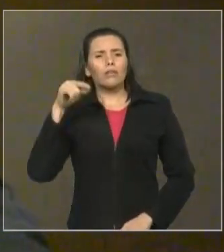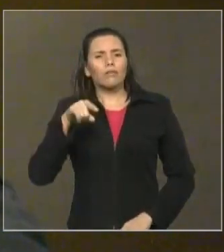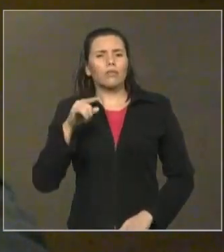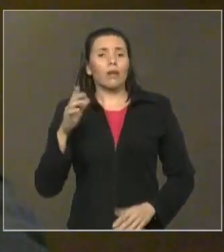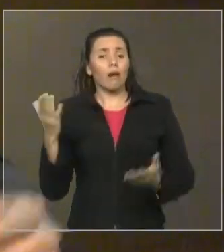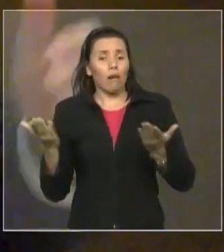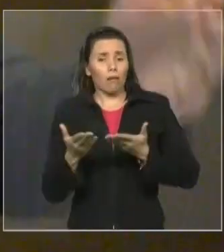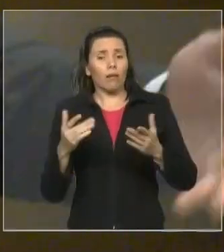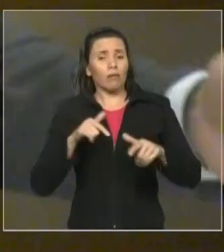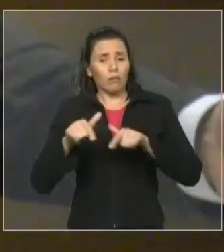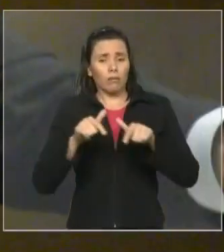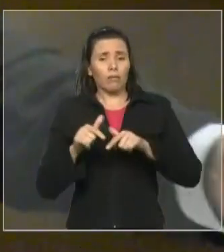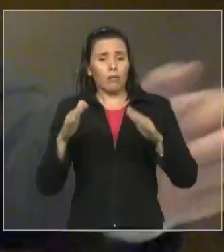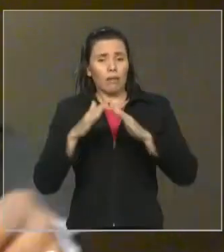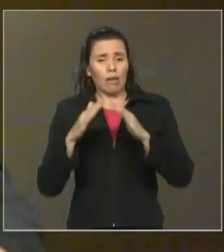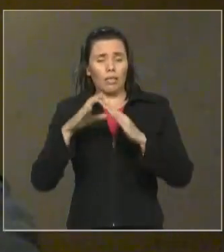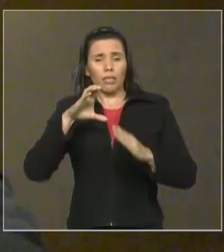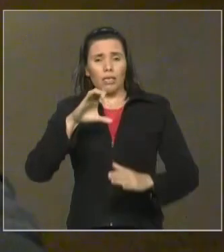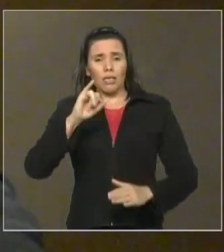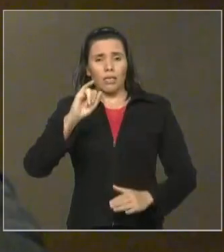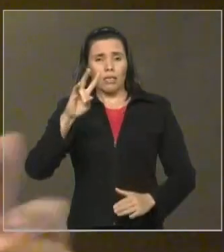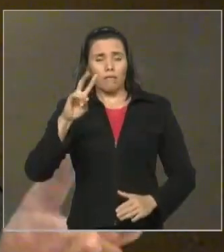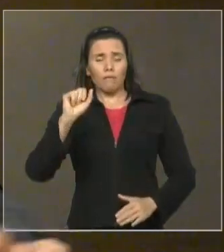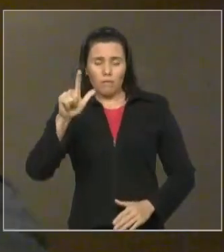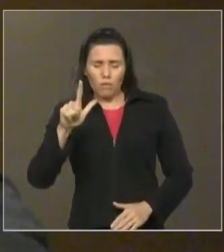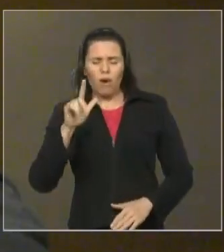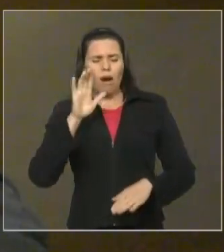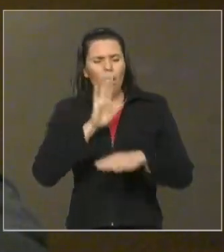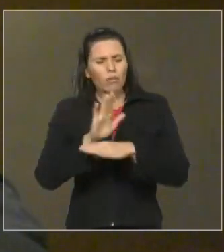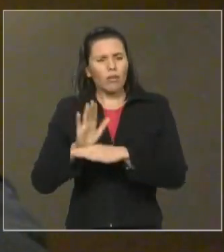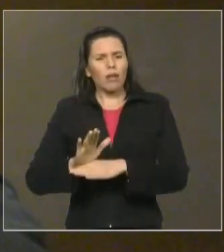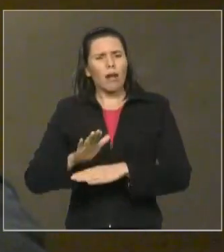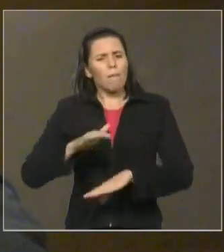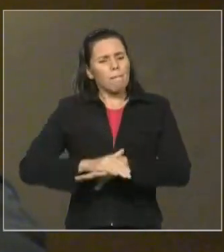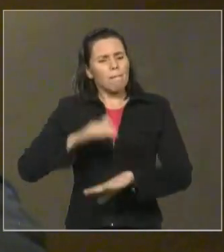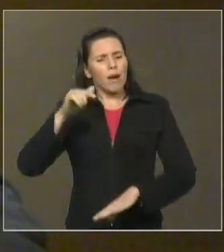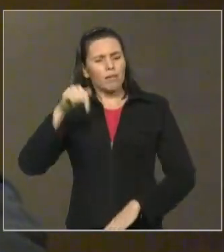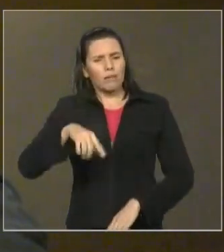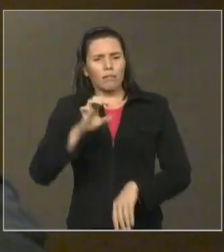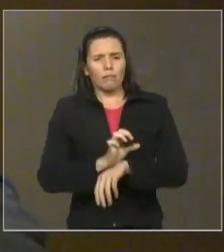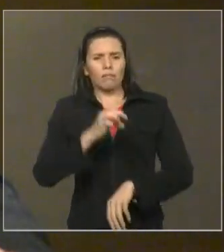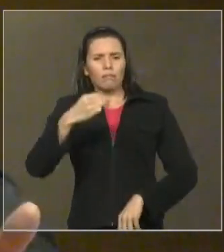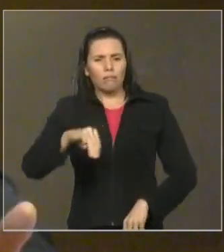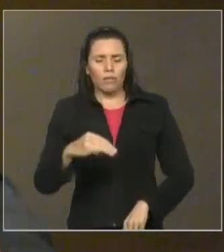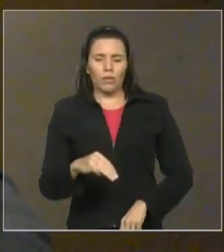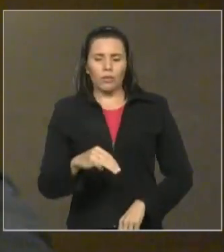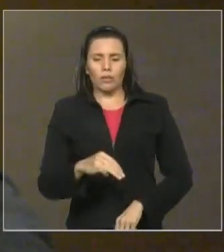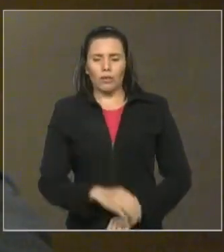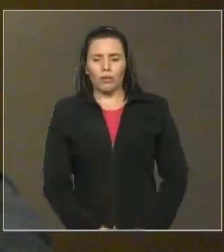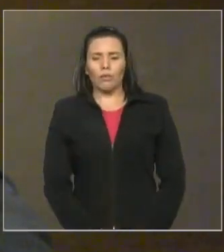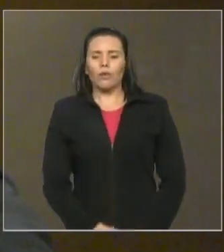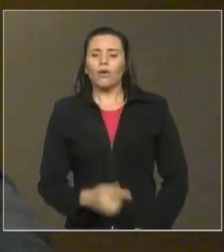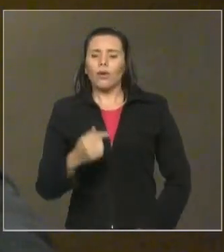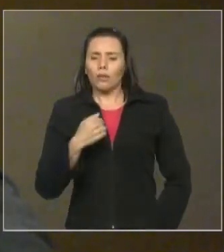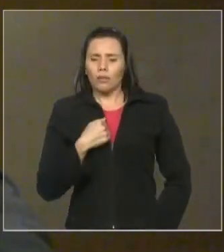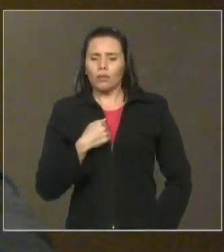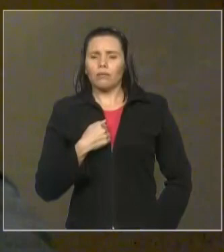ajudará mais ainda do que aqui no próprio parlamento. Então, tenho essa deferência de Vossa Excelência e digo que,